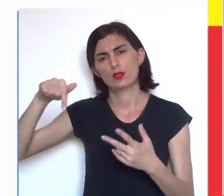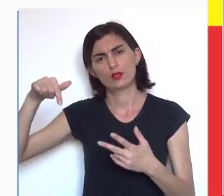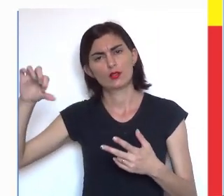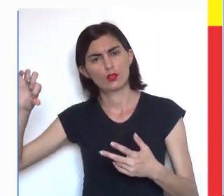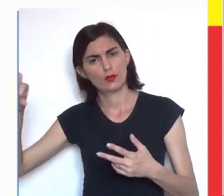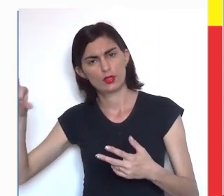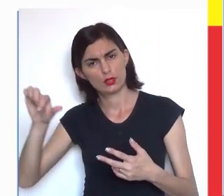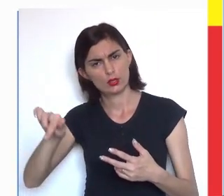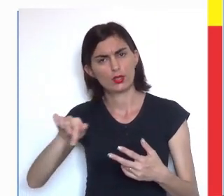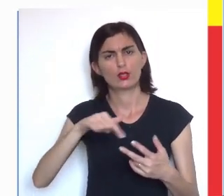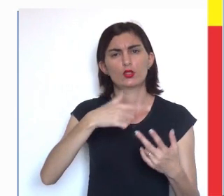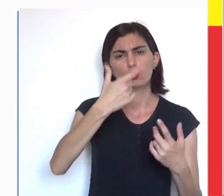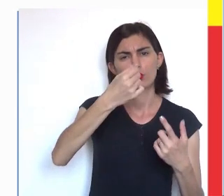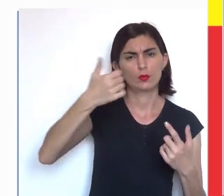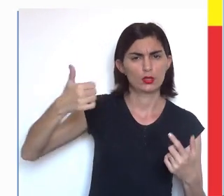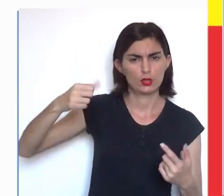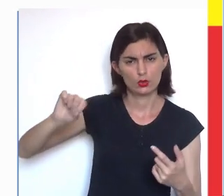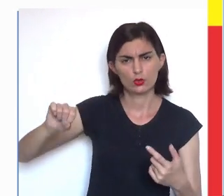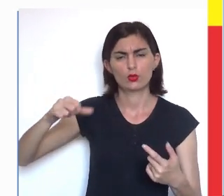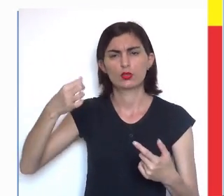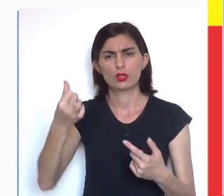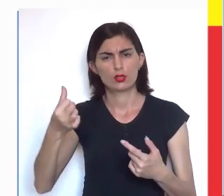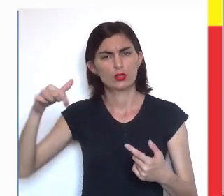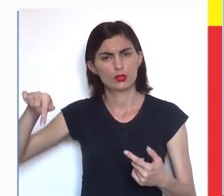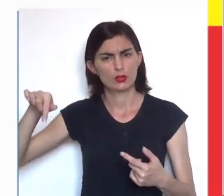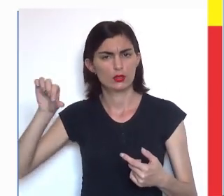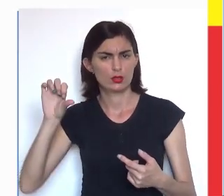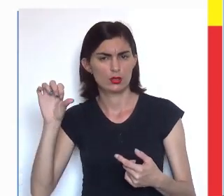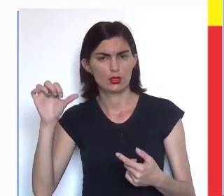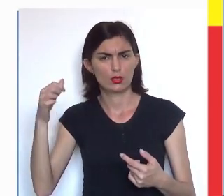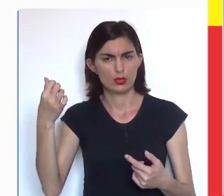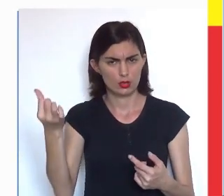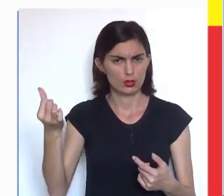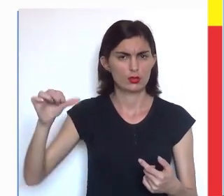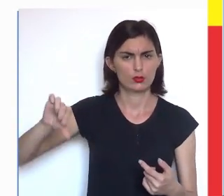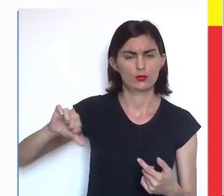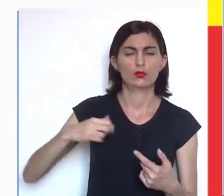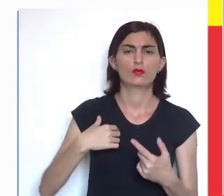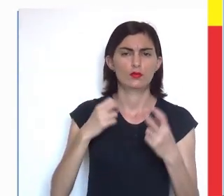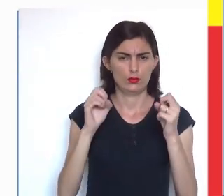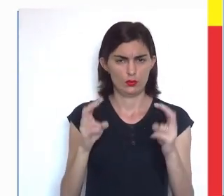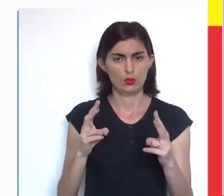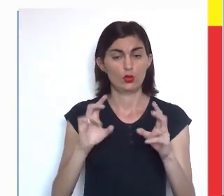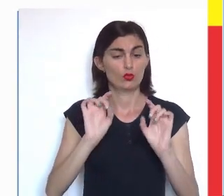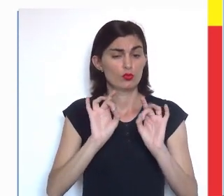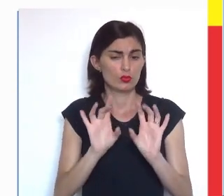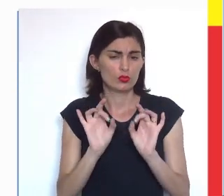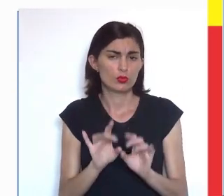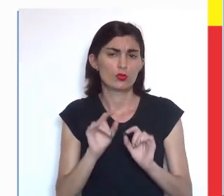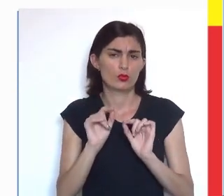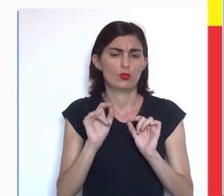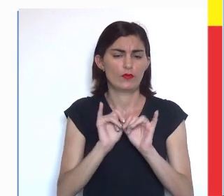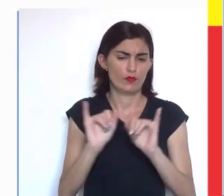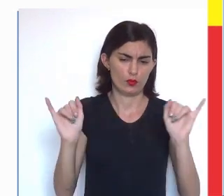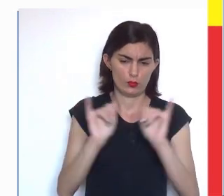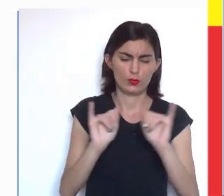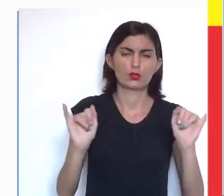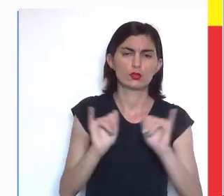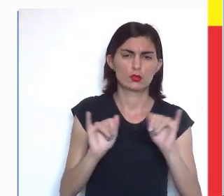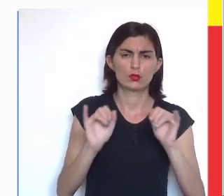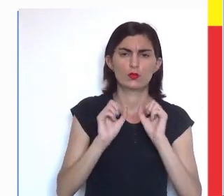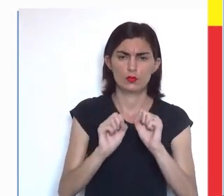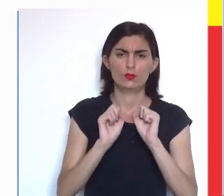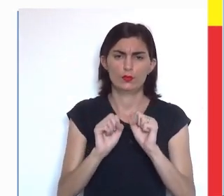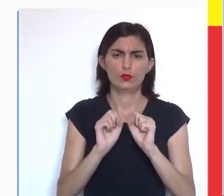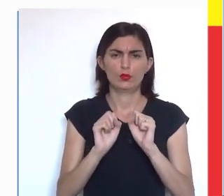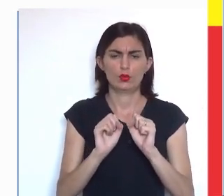797. 2018, 769. Ok? Só que, dessa informação,